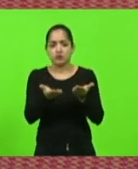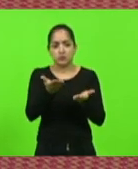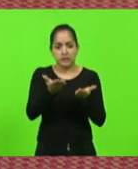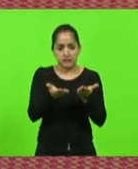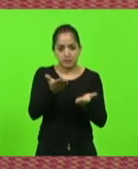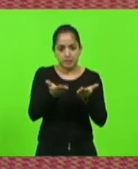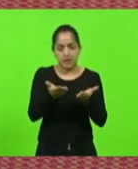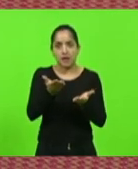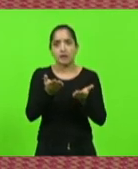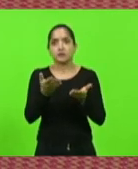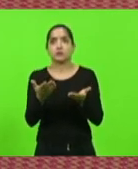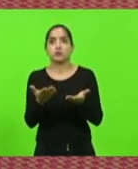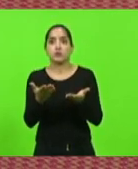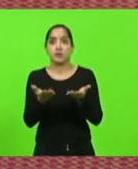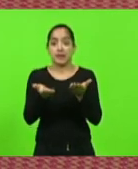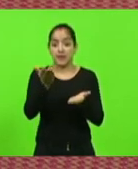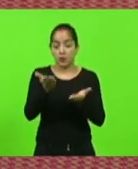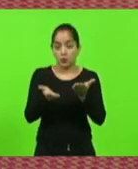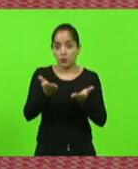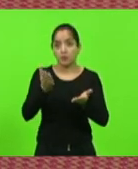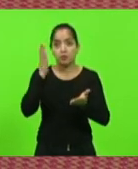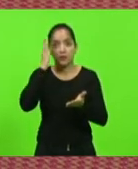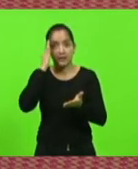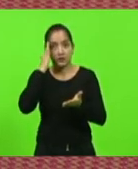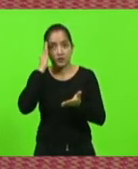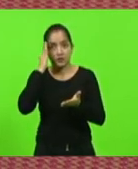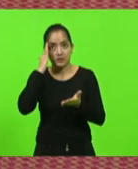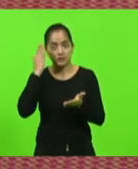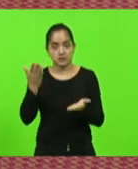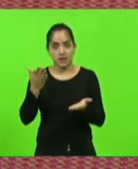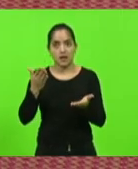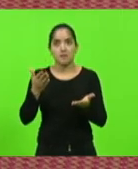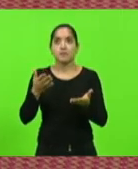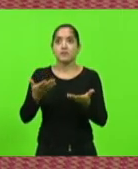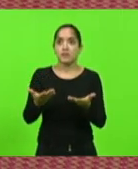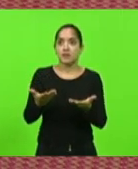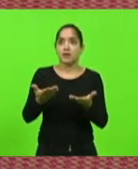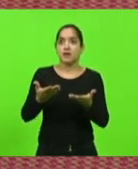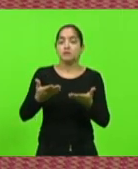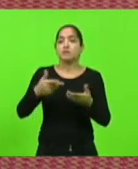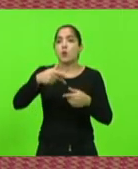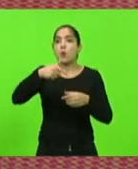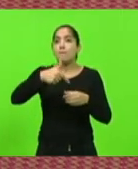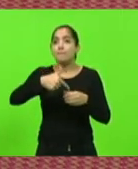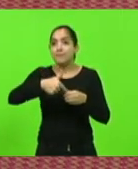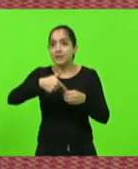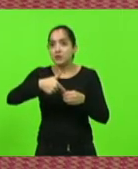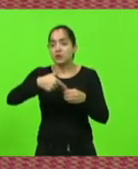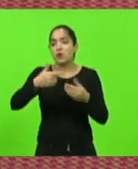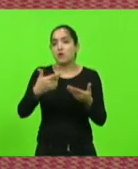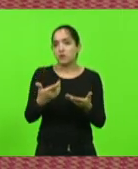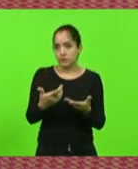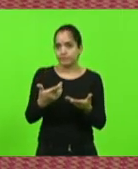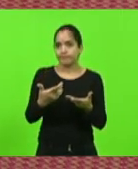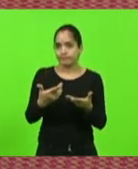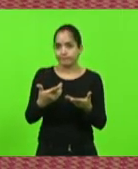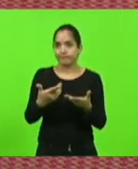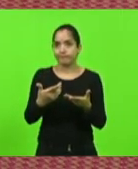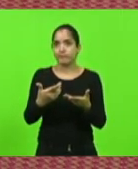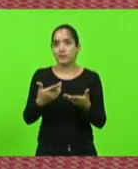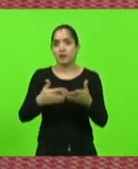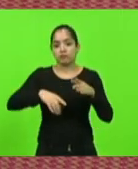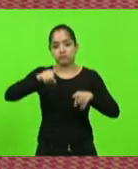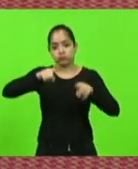isso aí regula, porque nós sabemos que o barril do petróleo é dolarizado, ele acompanha a moeda do dólar, ele tem uma oscilação muito